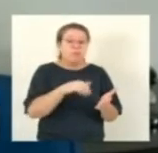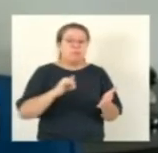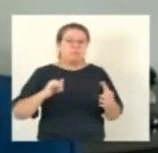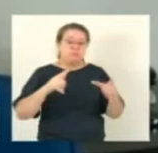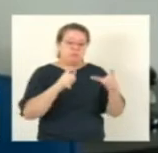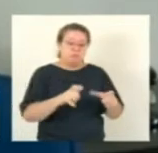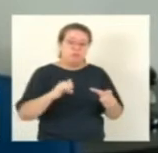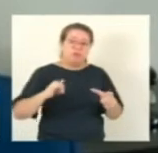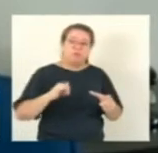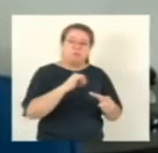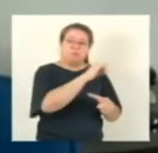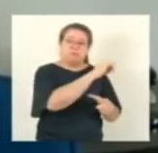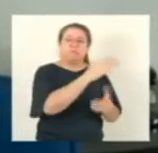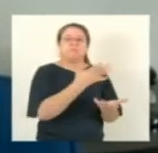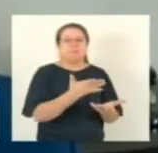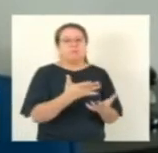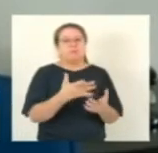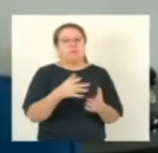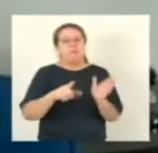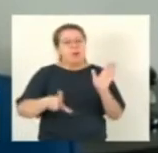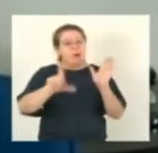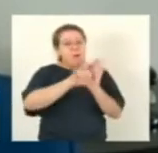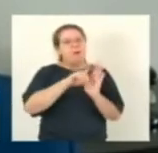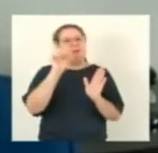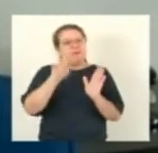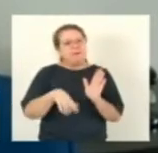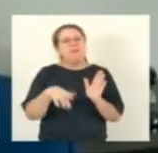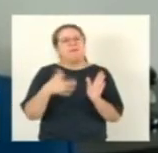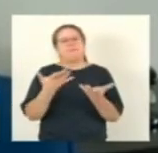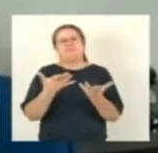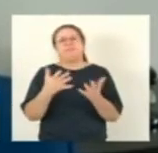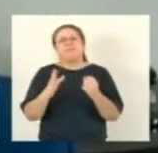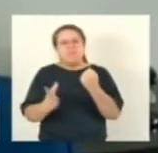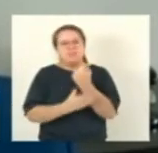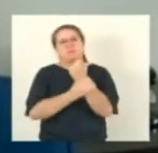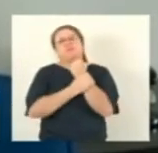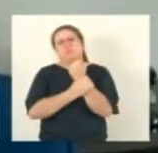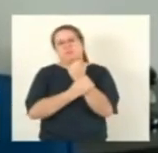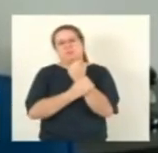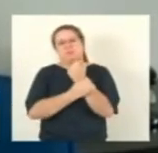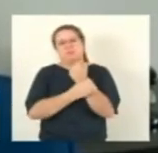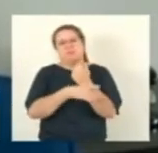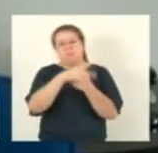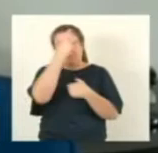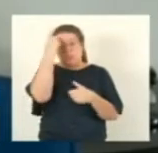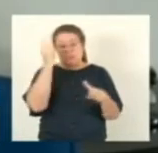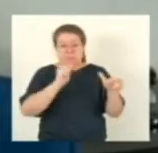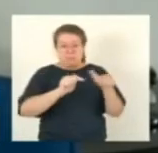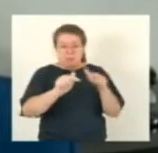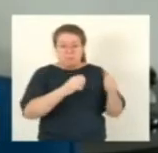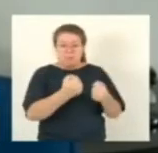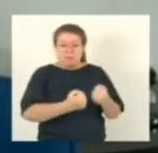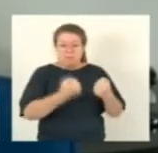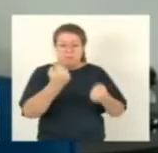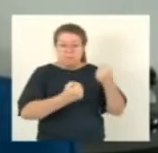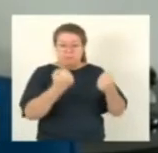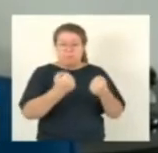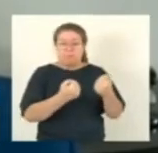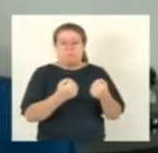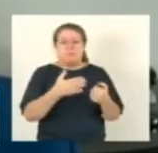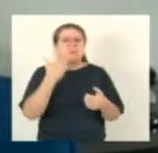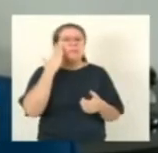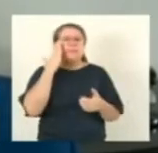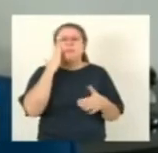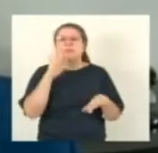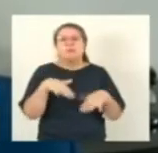isso porque é segurança como a excelência mesmo colocou isso é segurança para o motorista saber onde para onde o